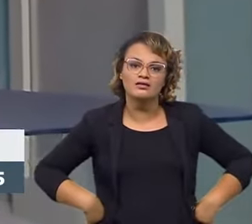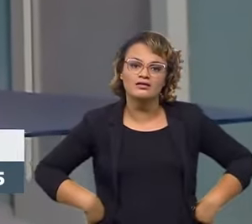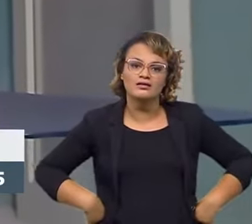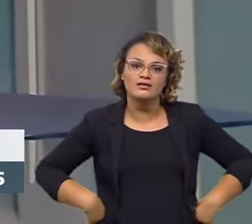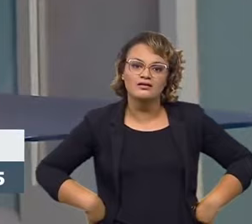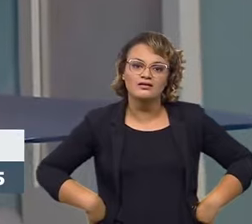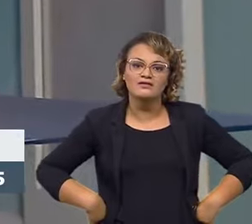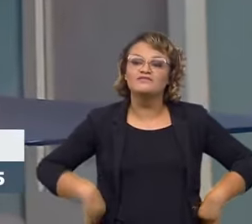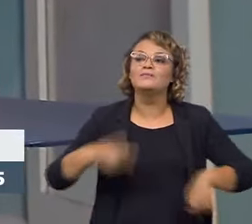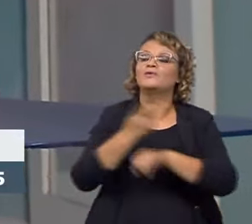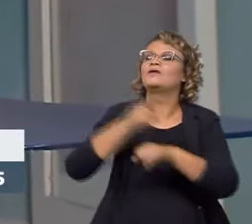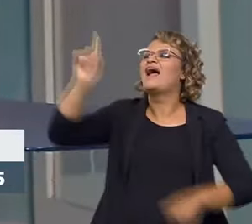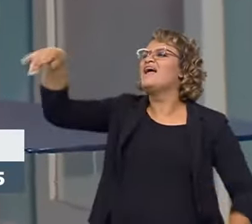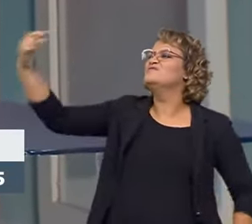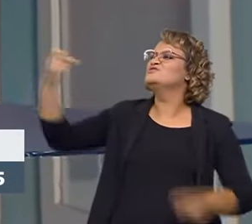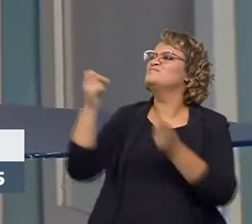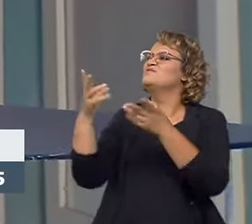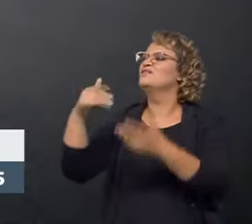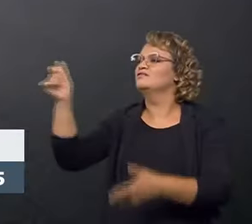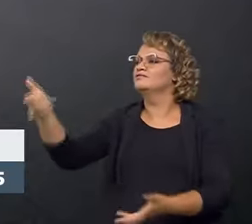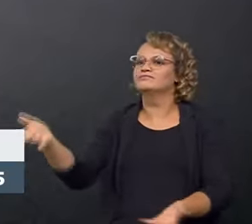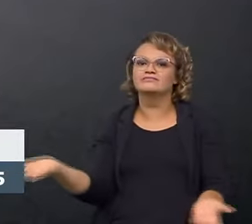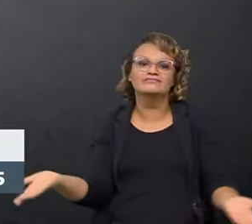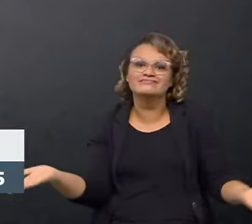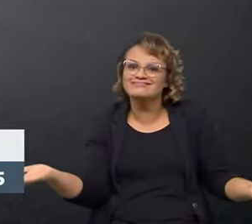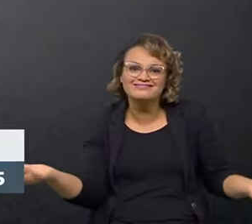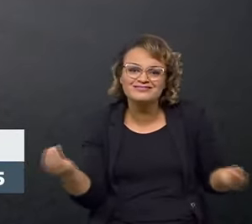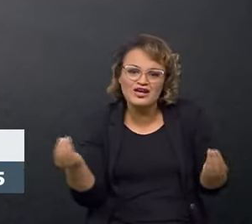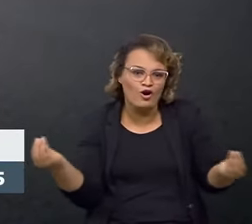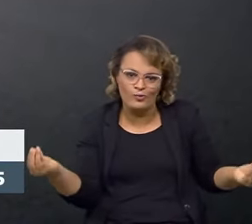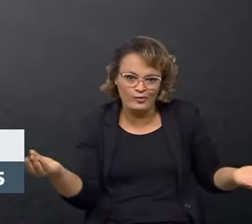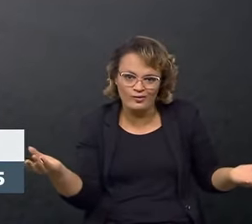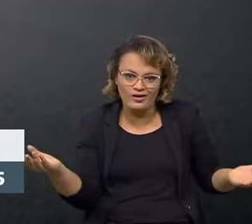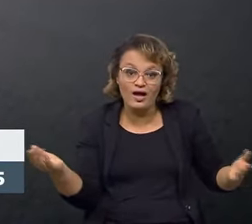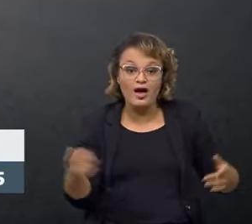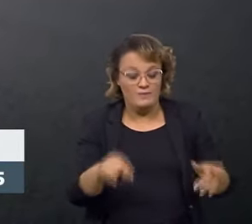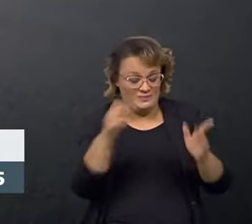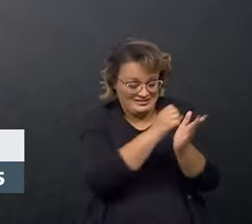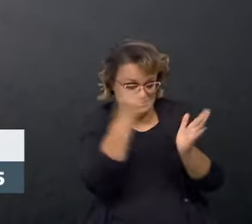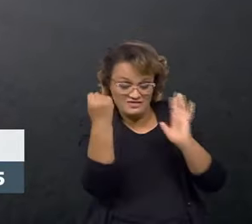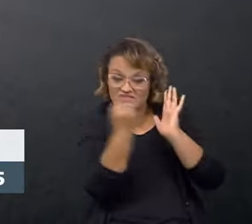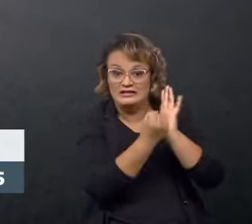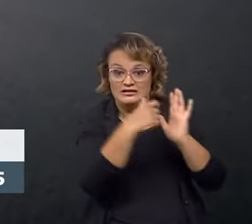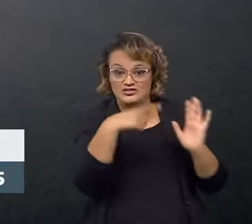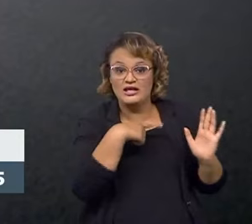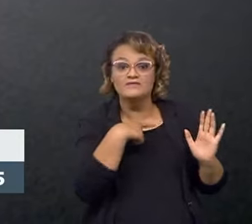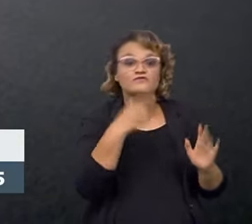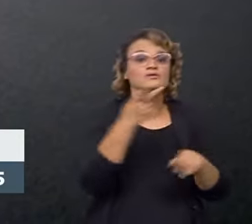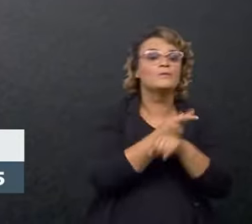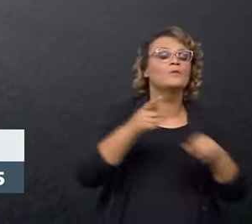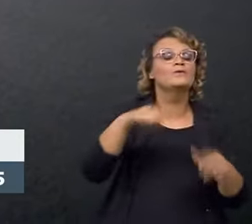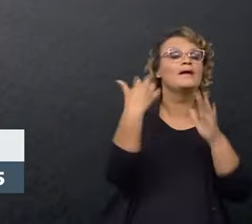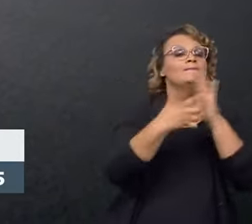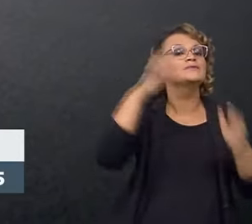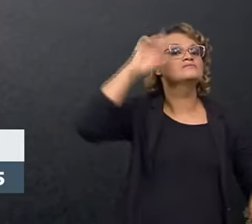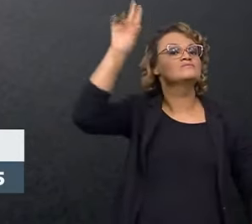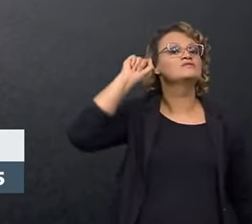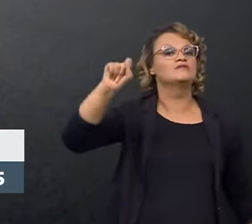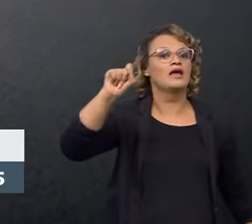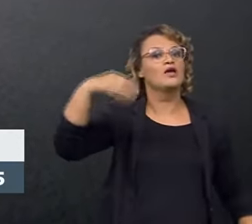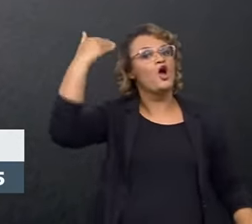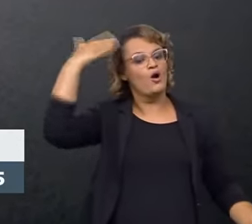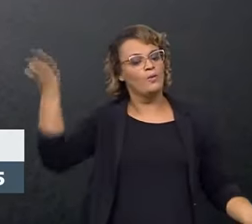aquele cara nem está lá. O cara não tem nem responsabilidade para aquilo. um produto certificado, você tem como rastrear até quem fabricou. E vamos atrás.